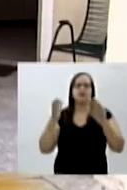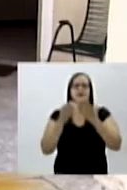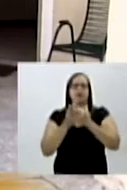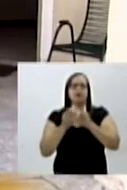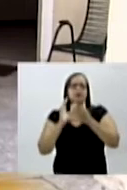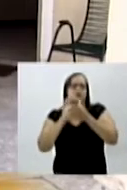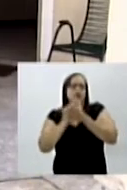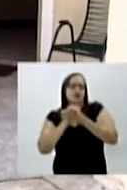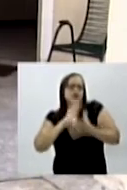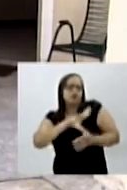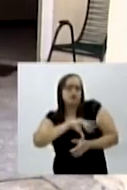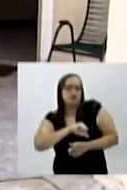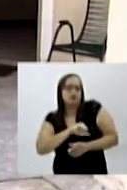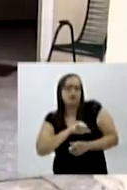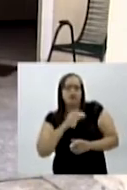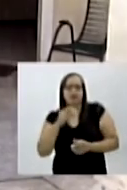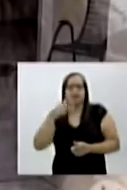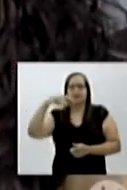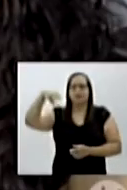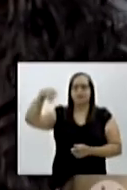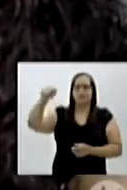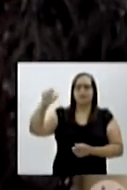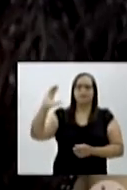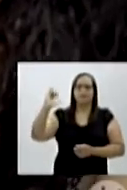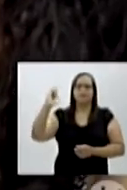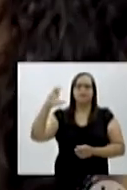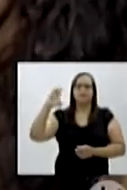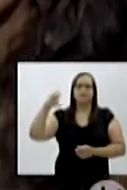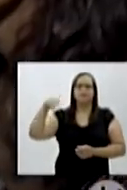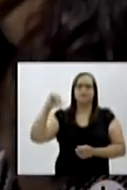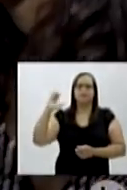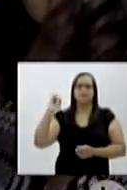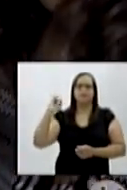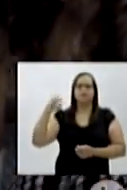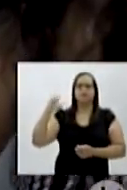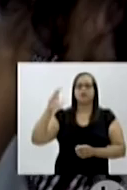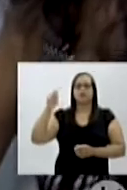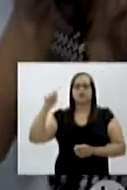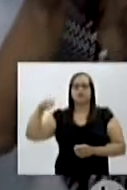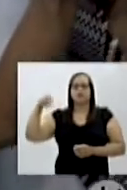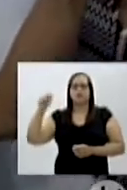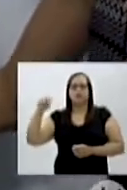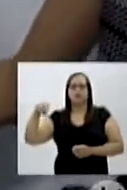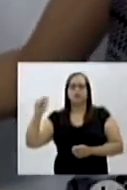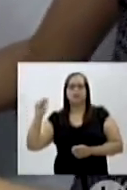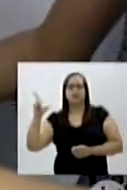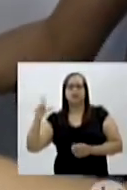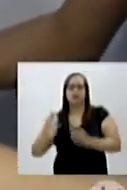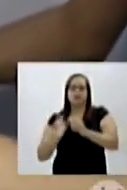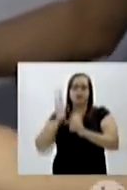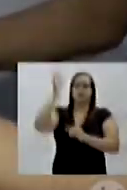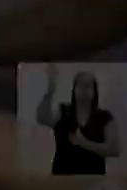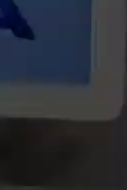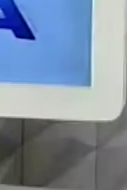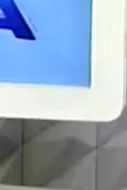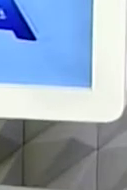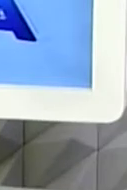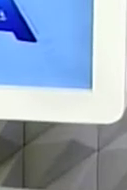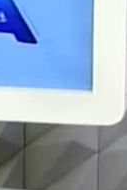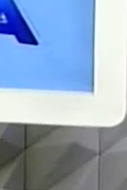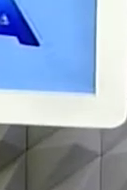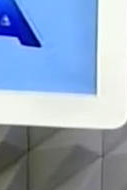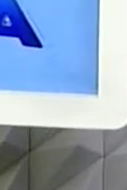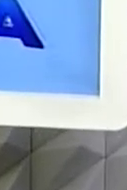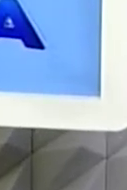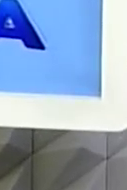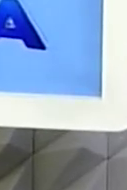amor entre o Macienio e a Amanda. E também os primeiros passos da futura professora Ingrid. Nós vamos